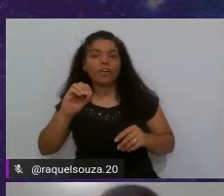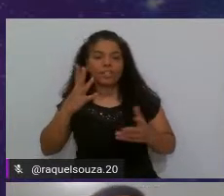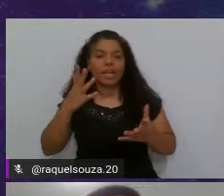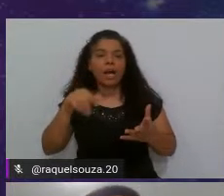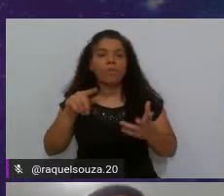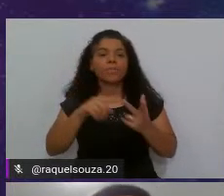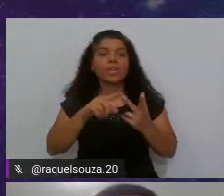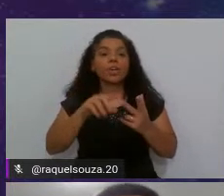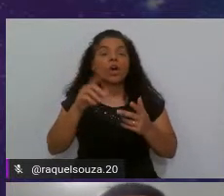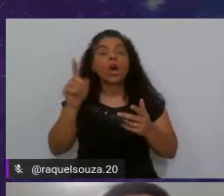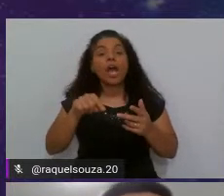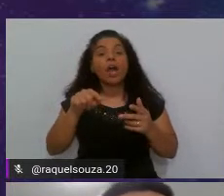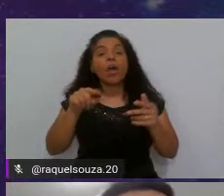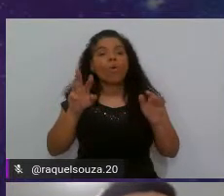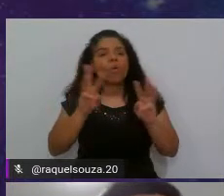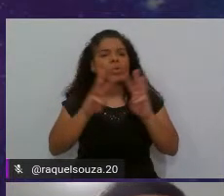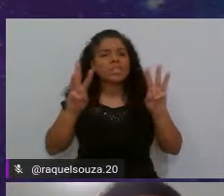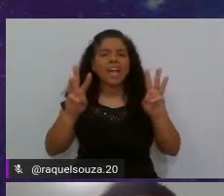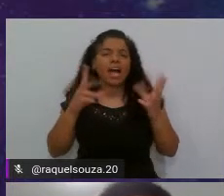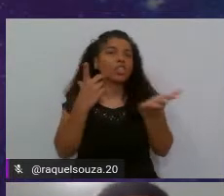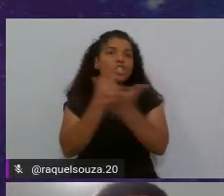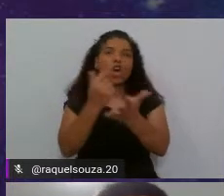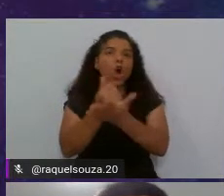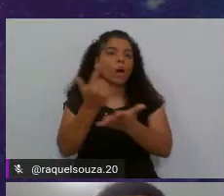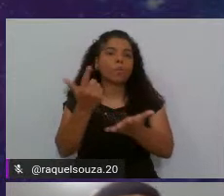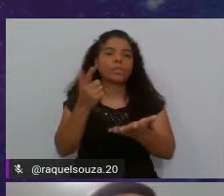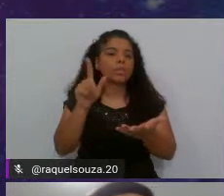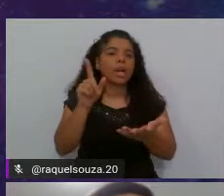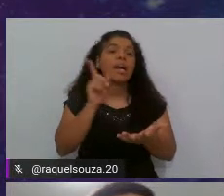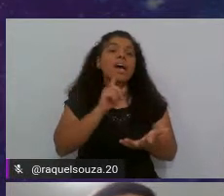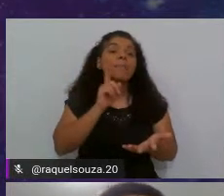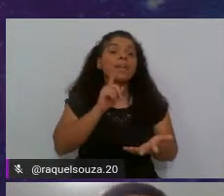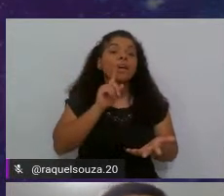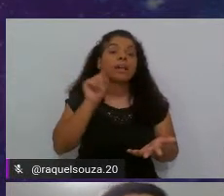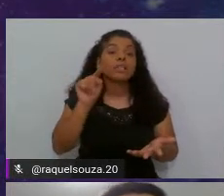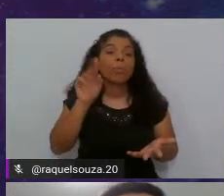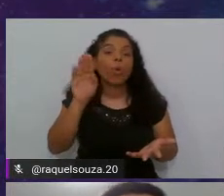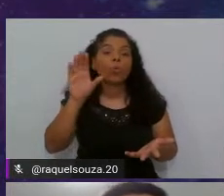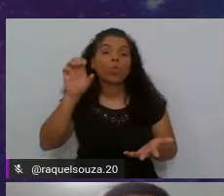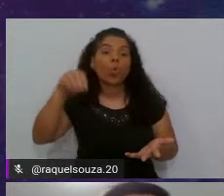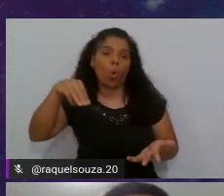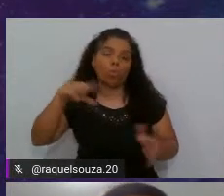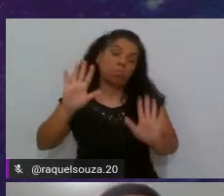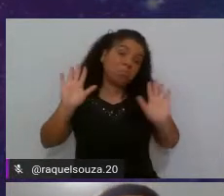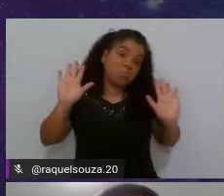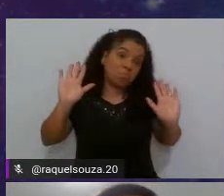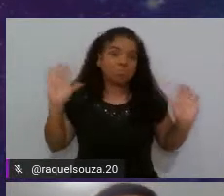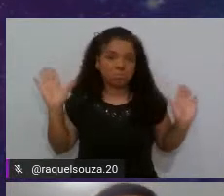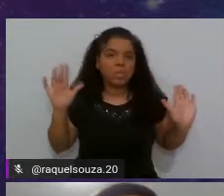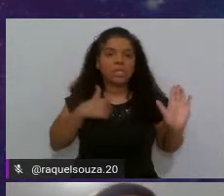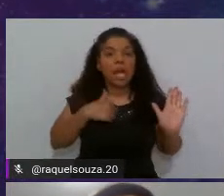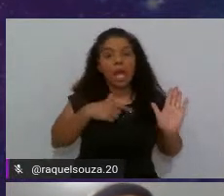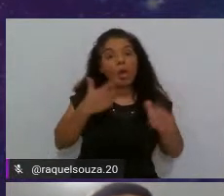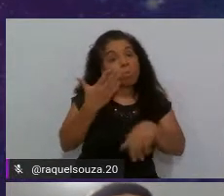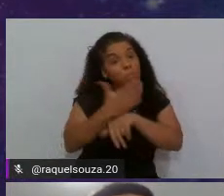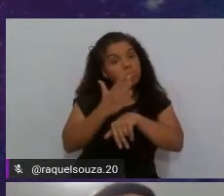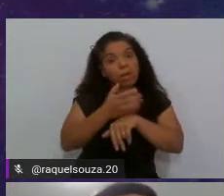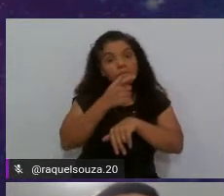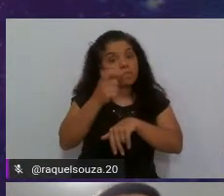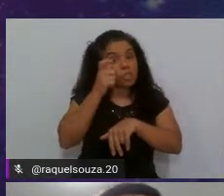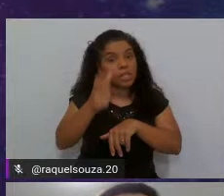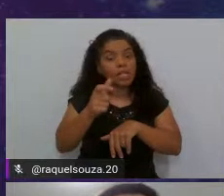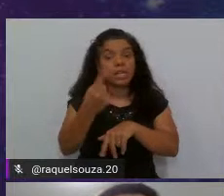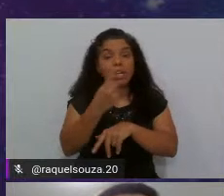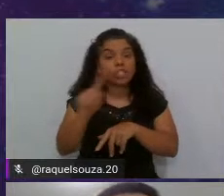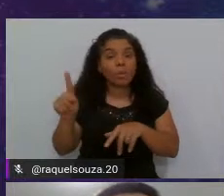O site de compras, sei lá, da americanas.com, por exemplo. Então, é uma prática interessante. E aí, por